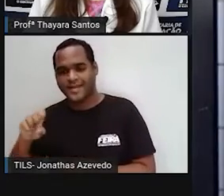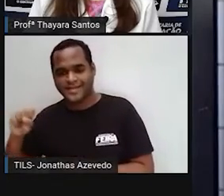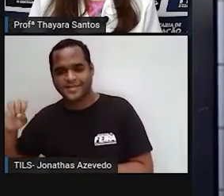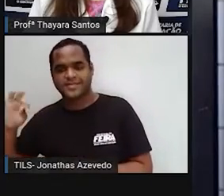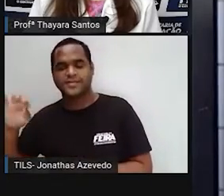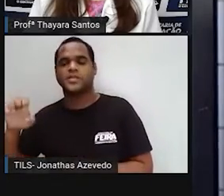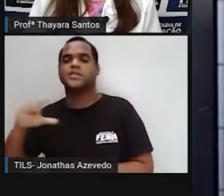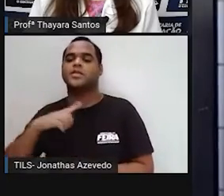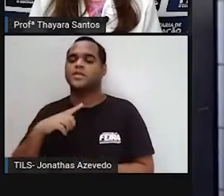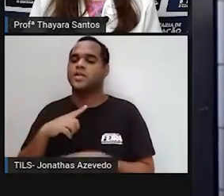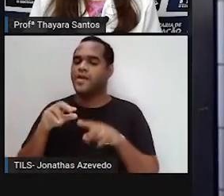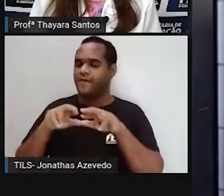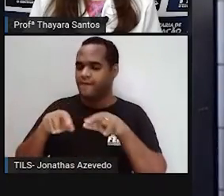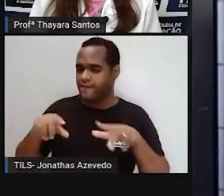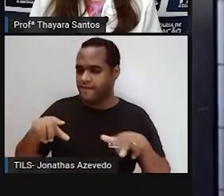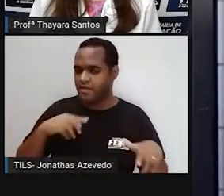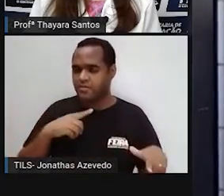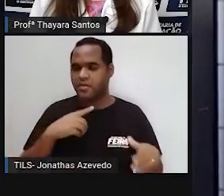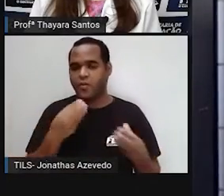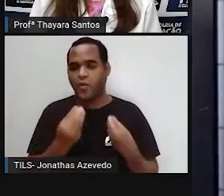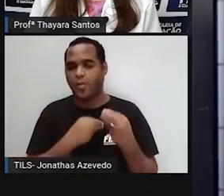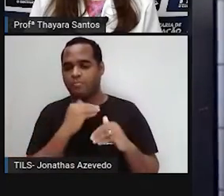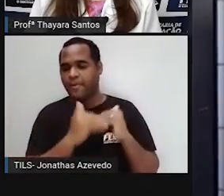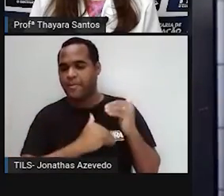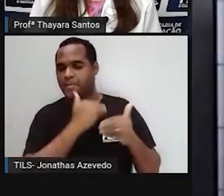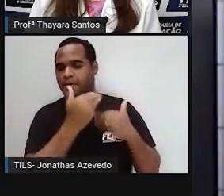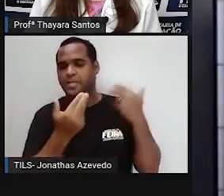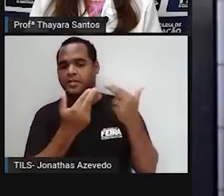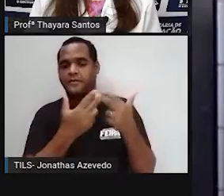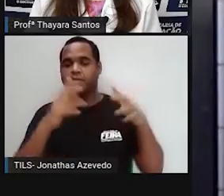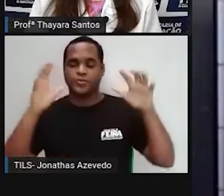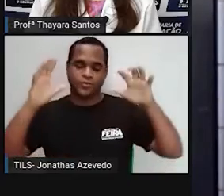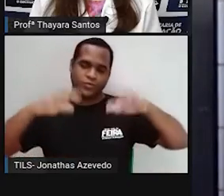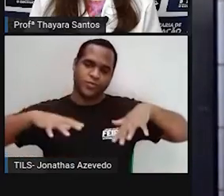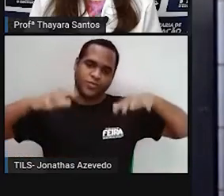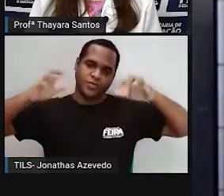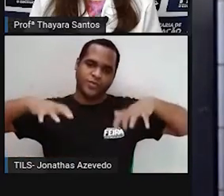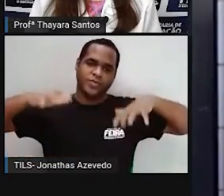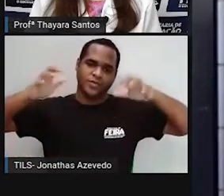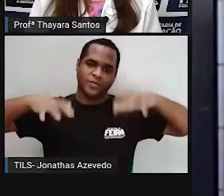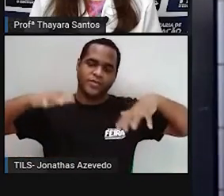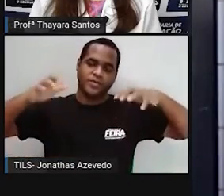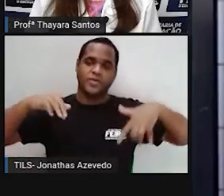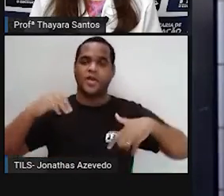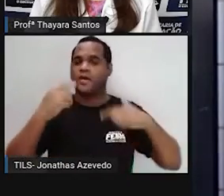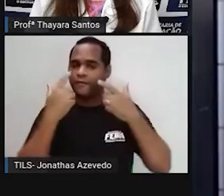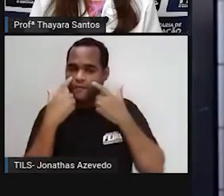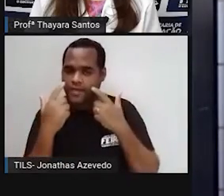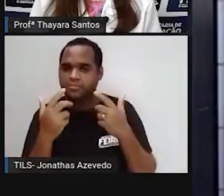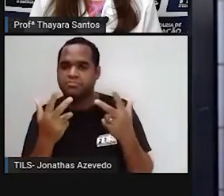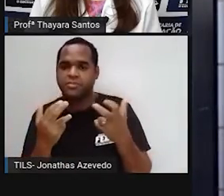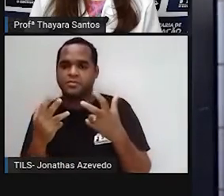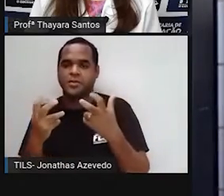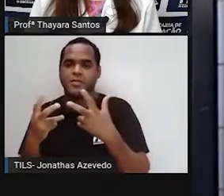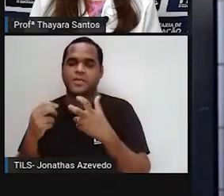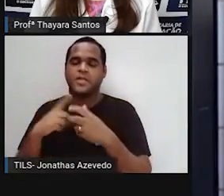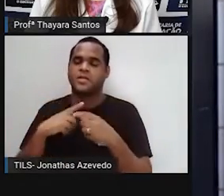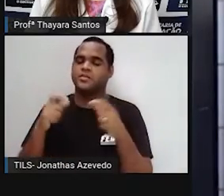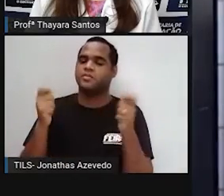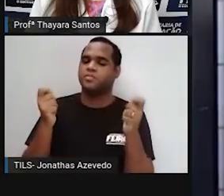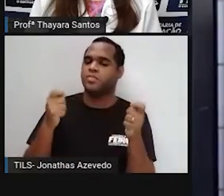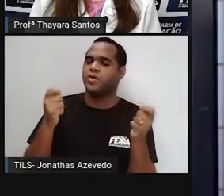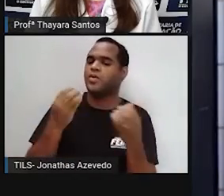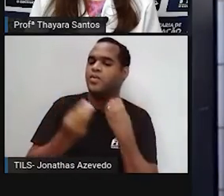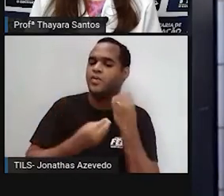com um aumento no regime de chuvas. Então, a gente vê aí um possível